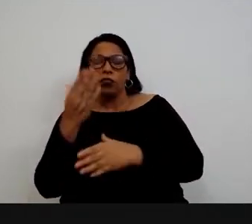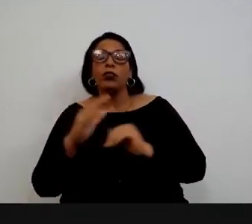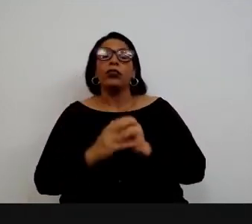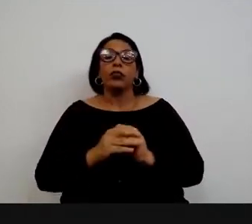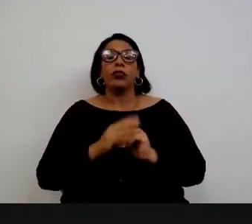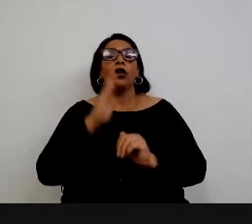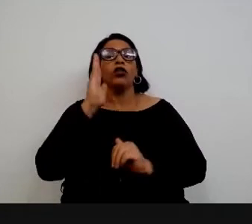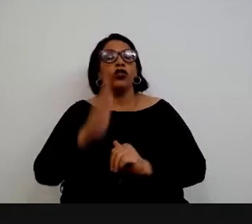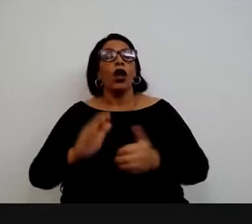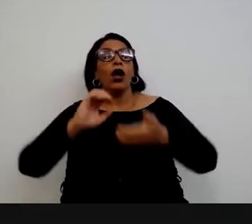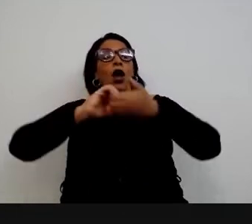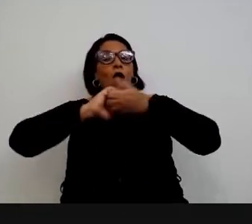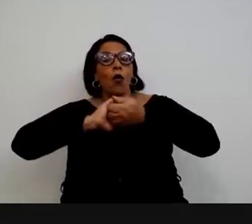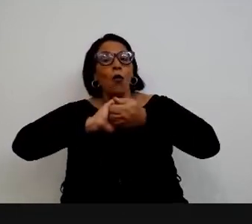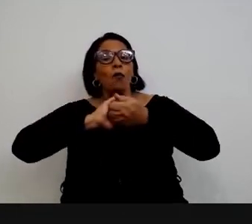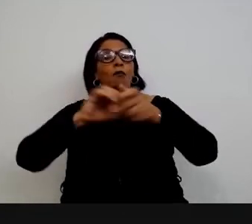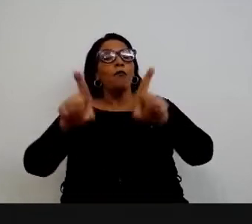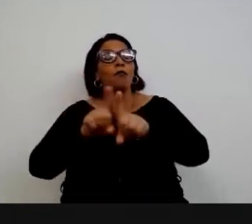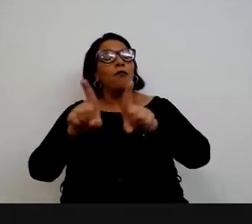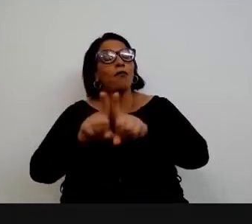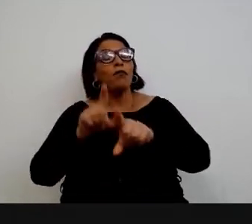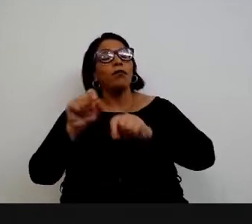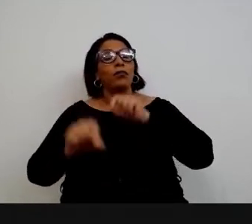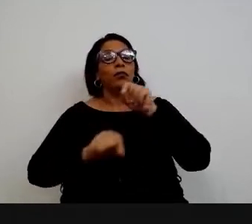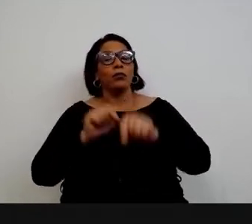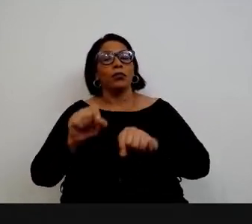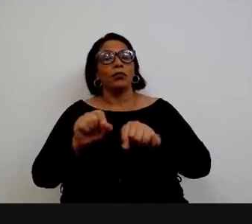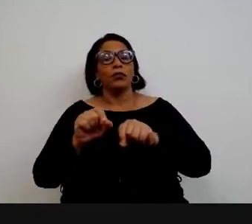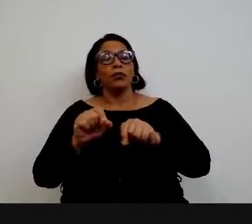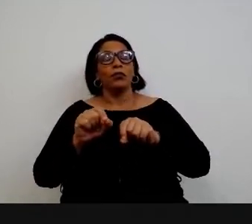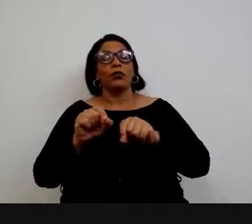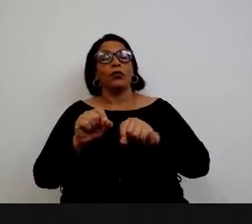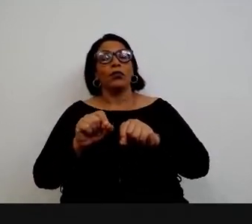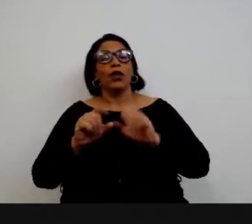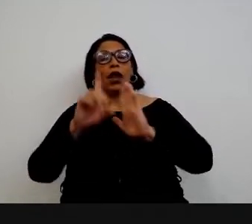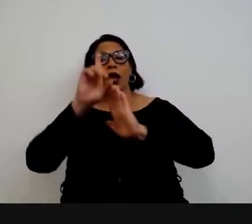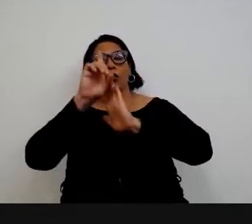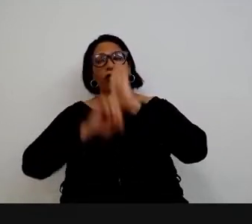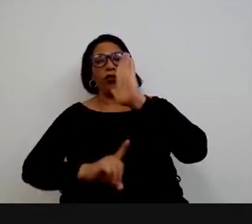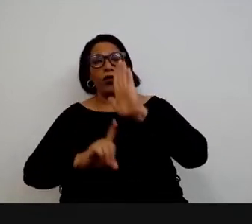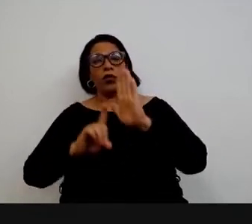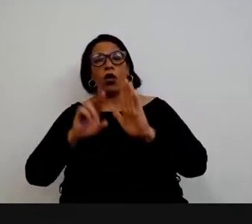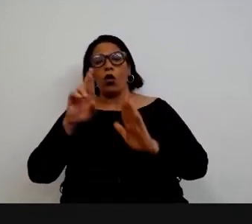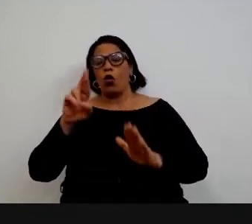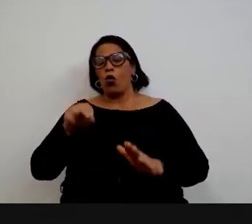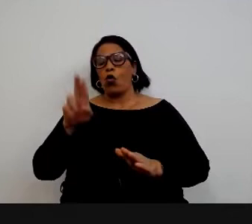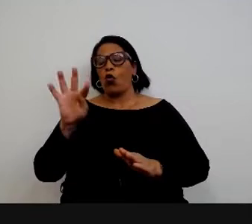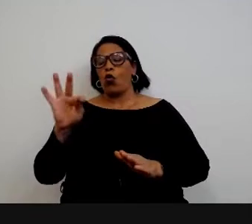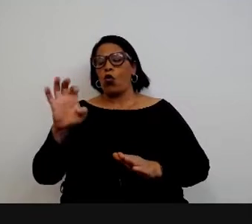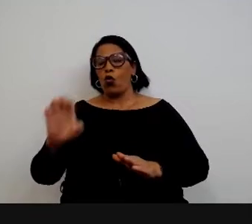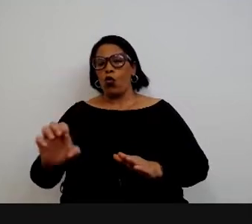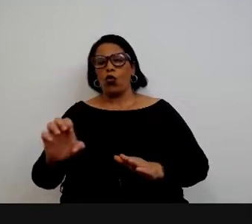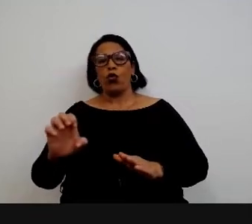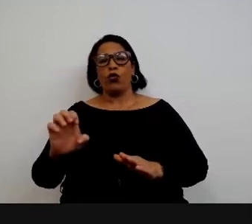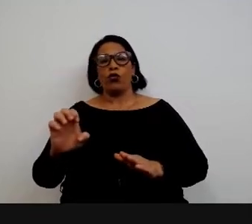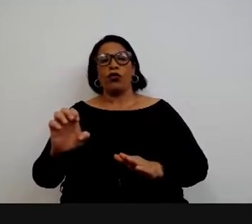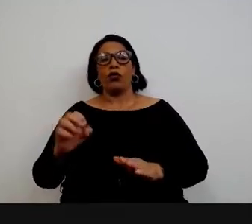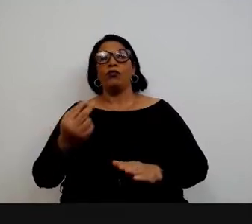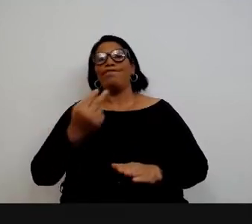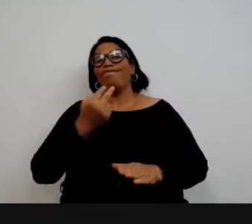e já saudando a atual diretora da Escola, Ruth Castro, que não